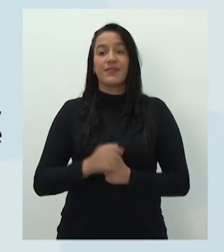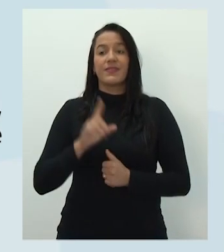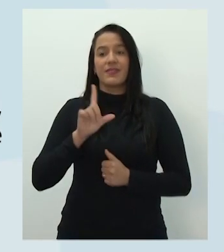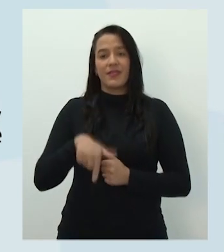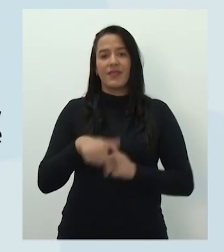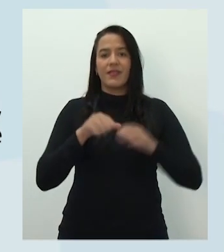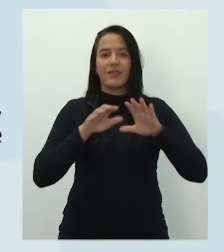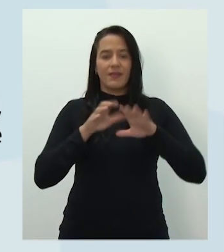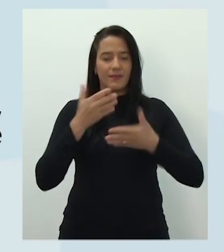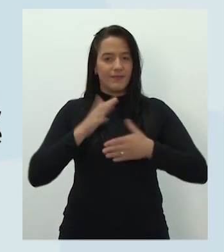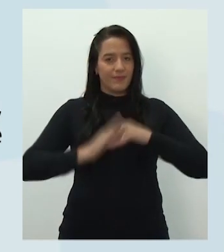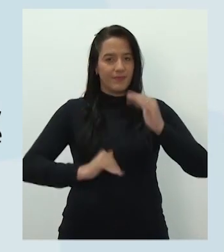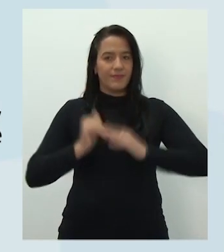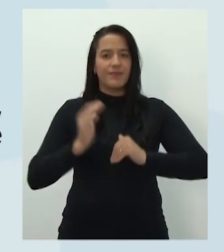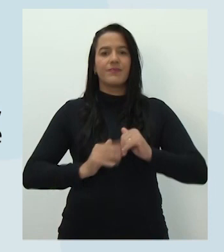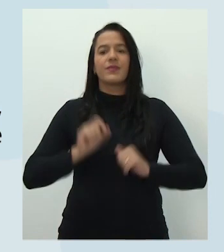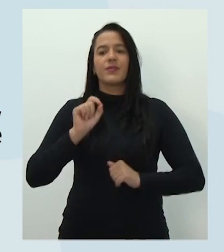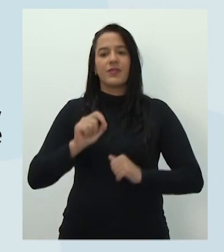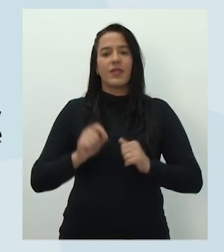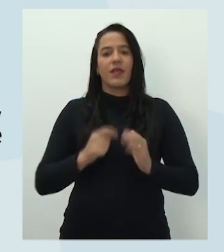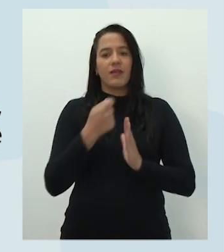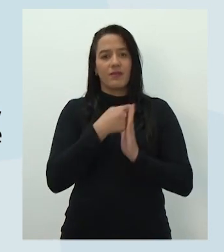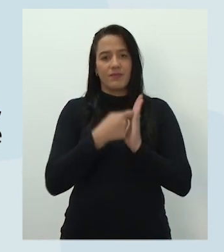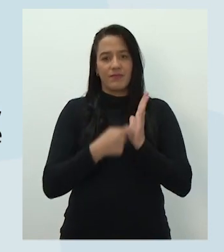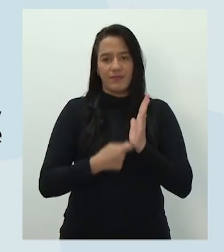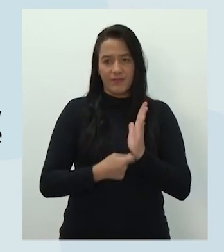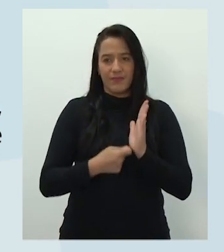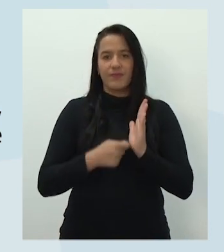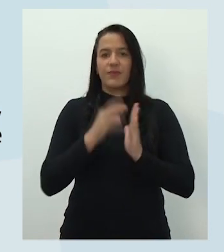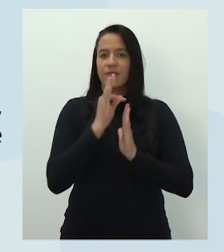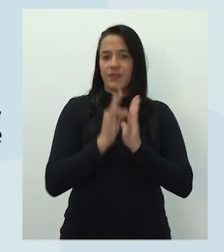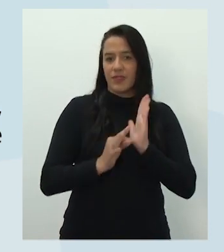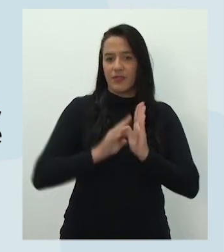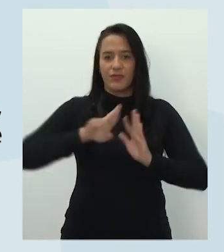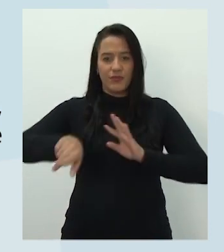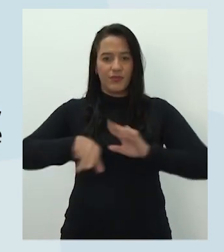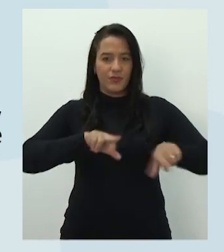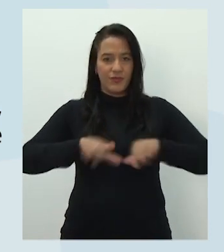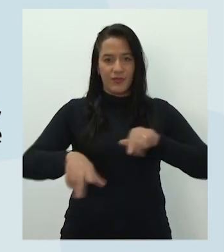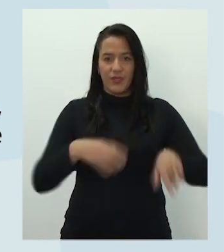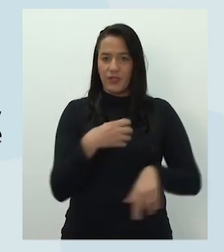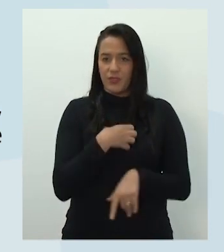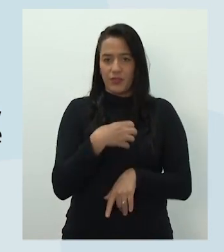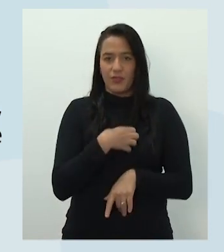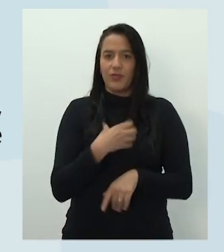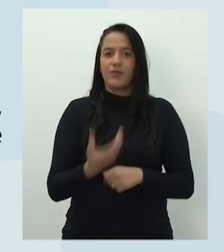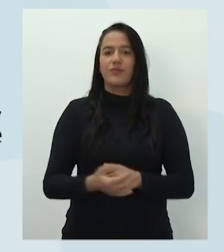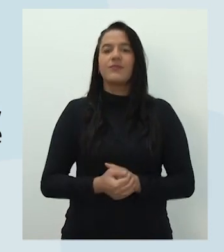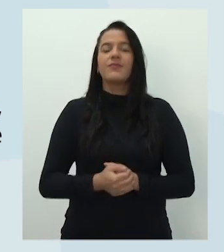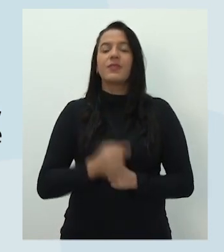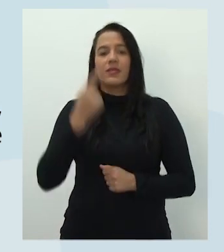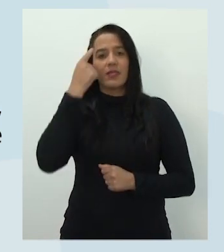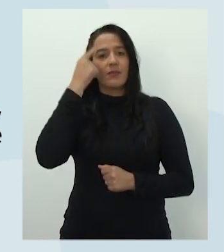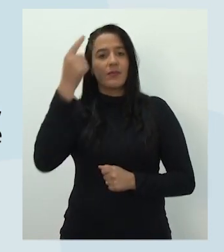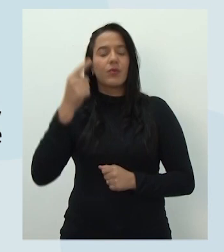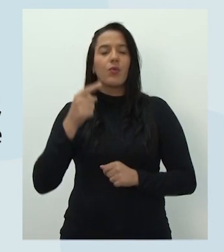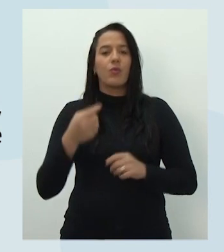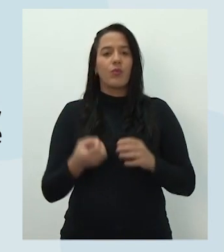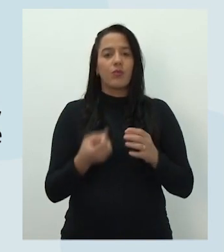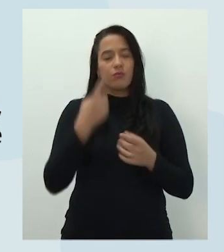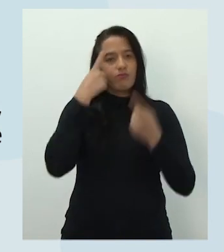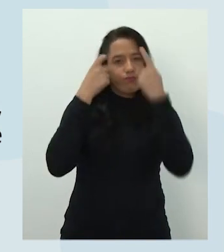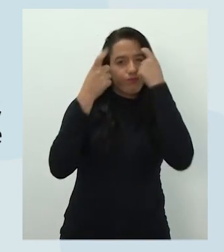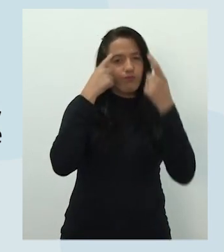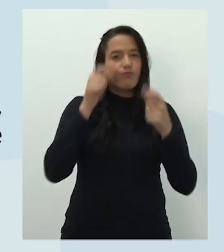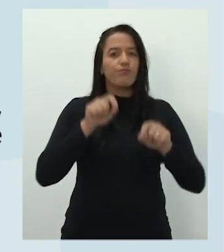habilidade é produzir textos em diferentes gêneros considerando sua adequação ao contexto de produção e